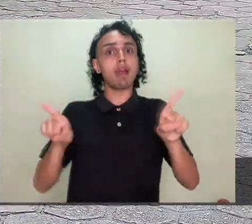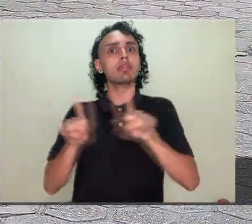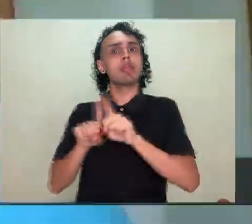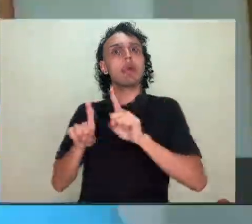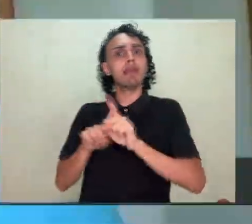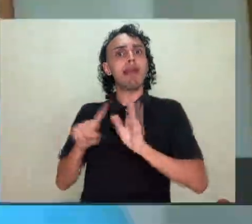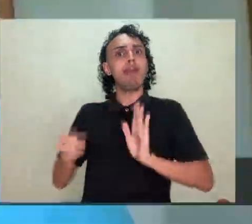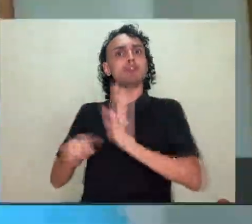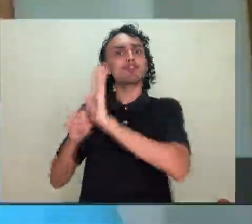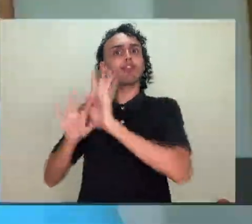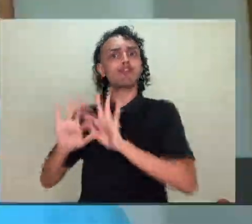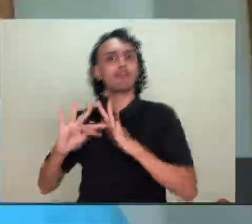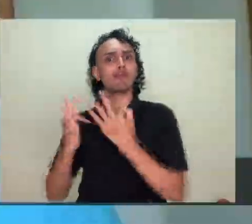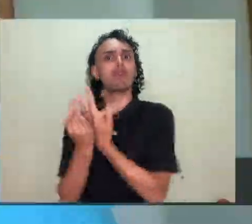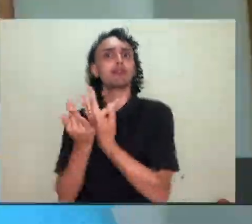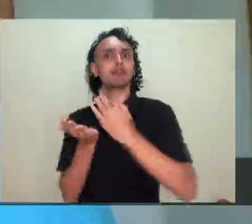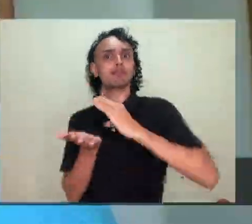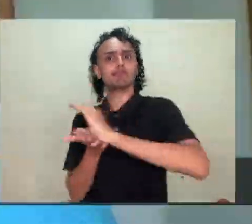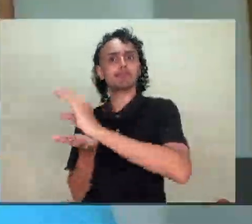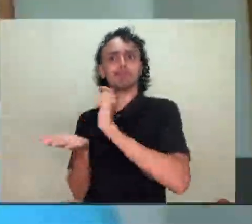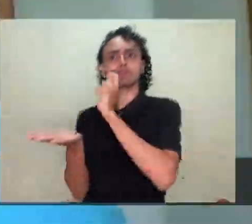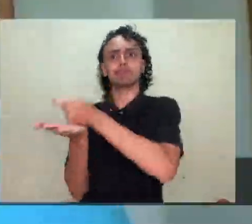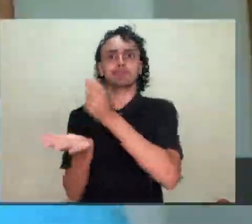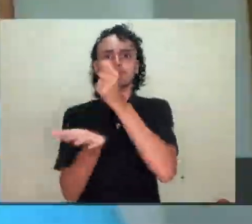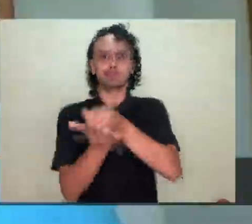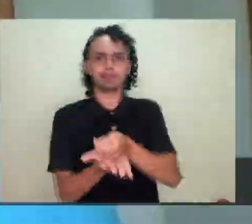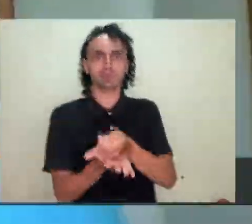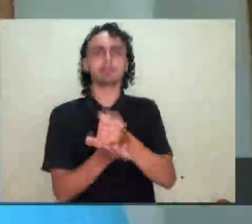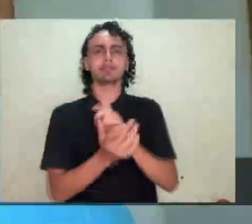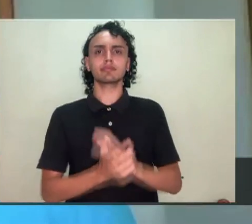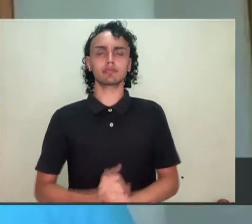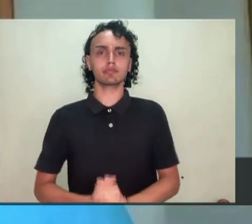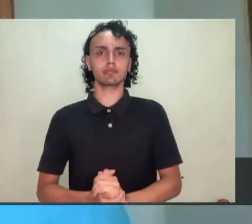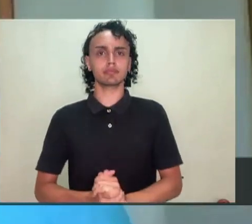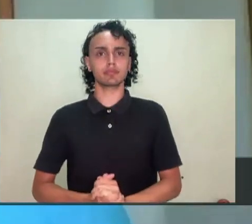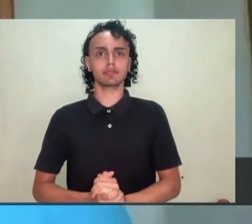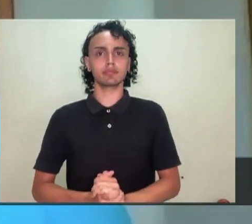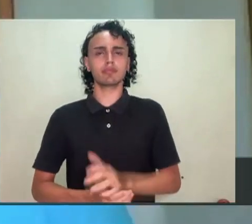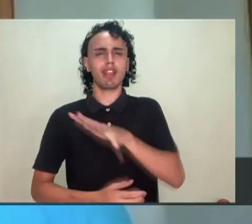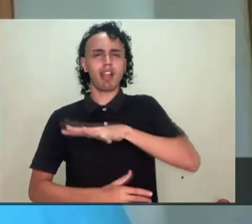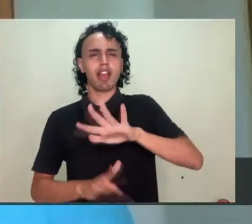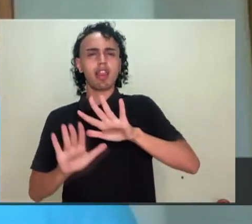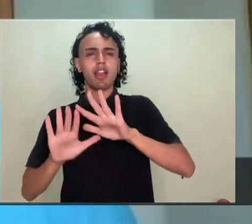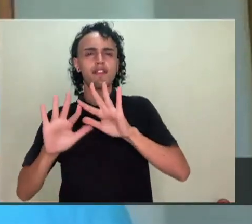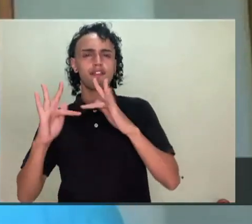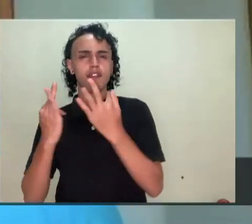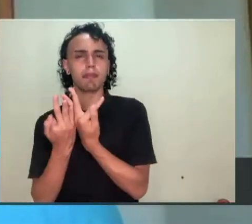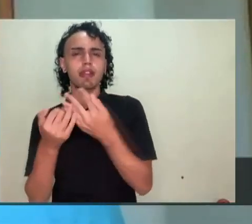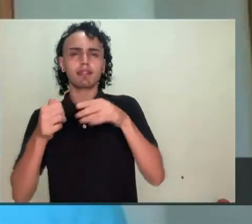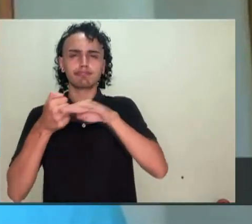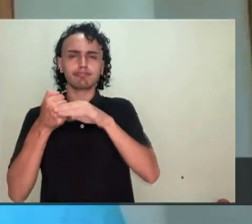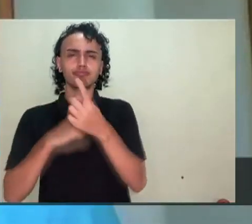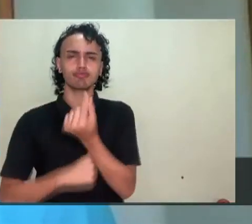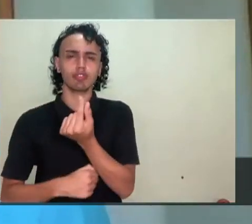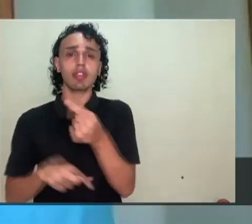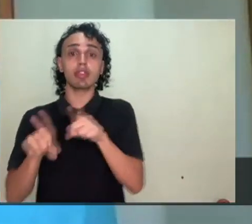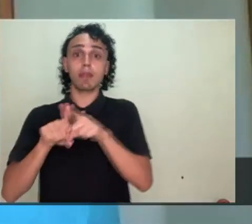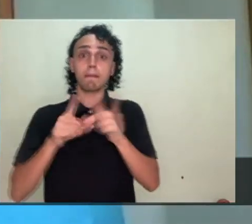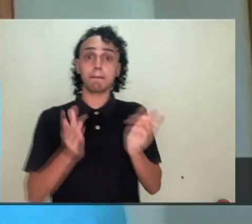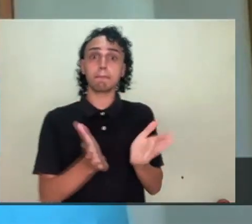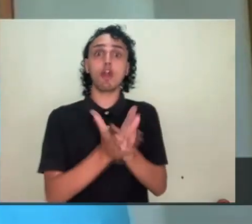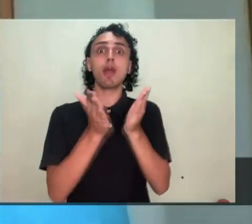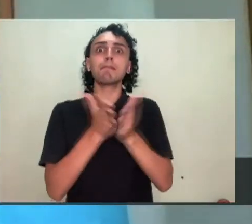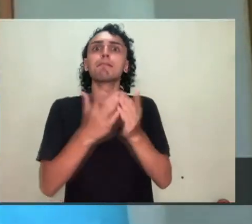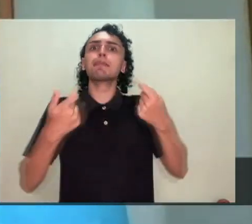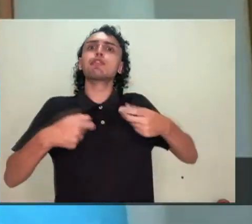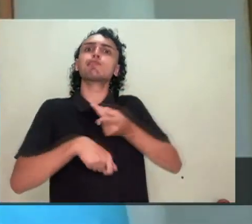também como cheio ou parte do orçamento familiar nas famílias de classe média mais baixa e mais pobres, né? Tenho